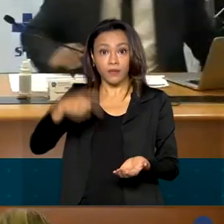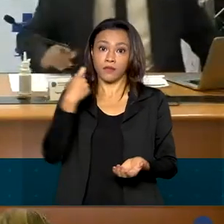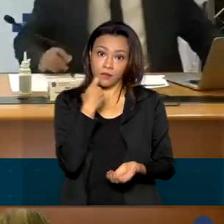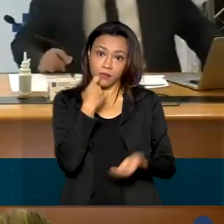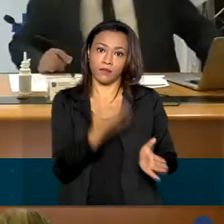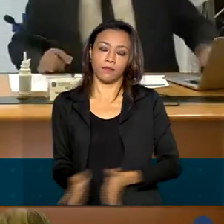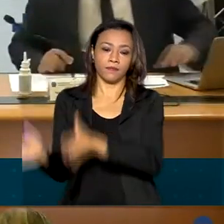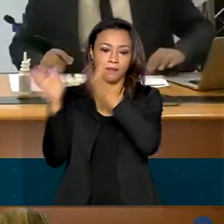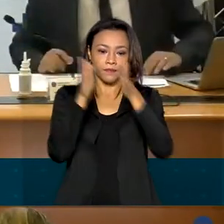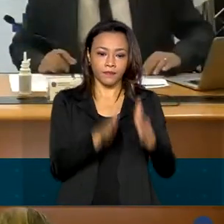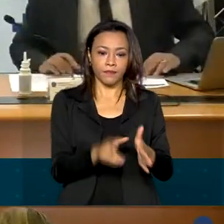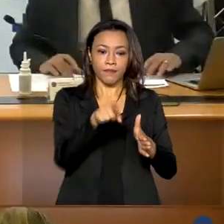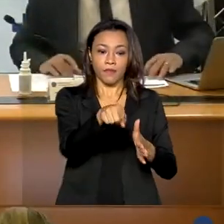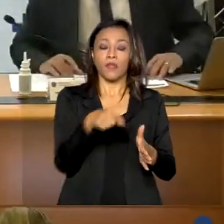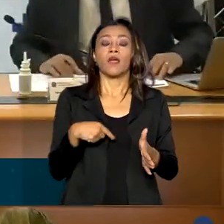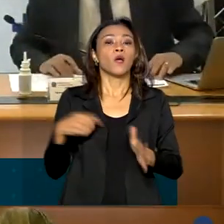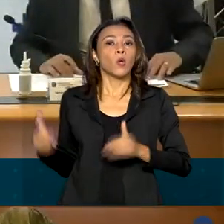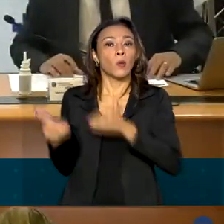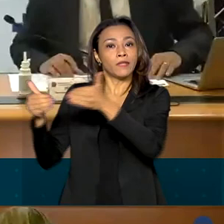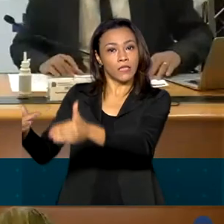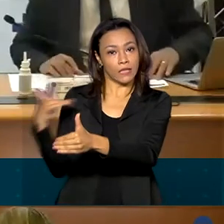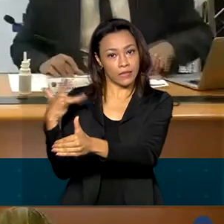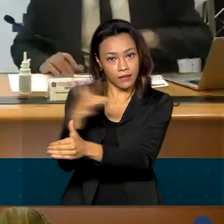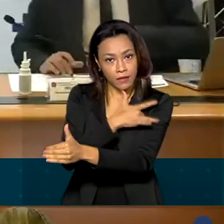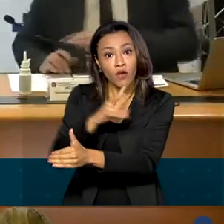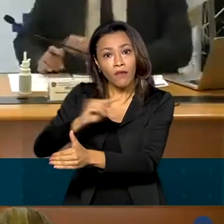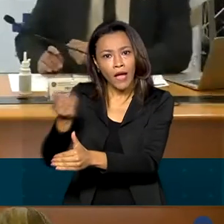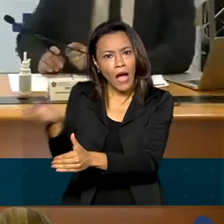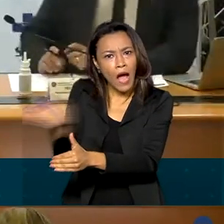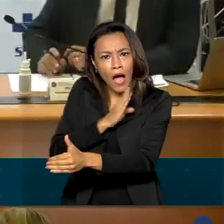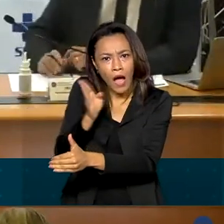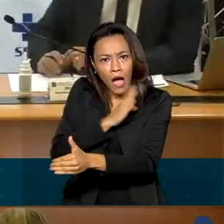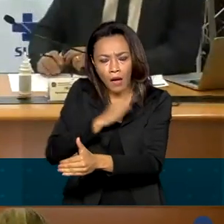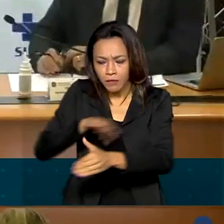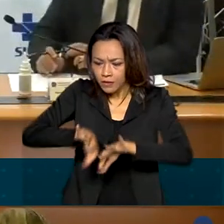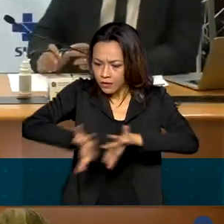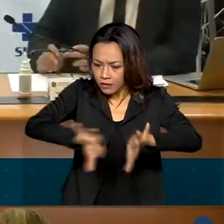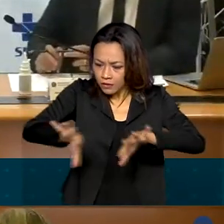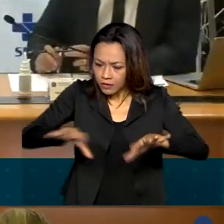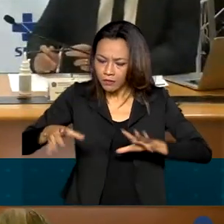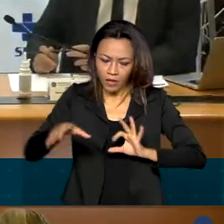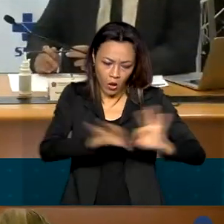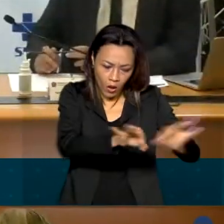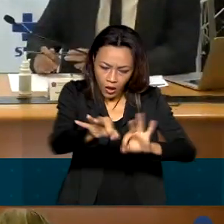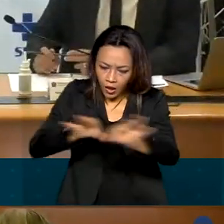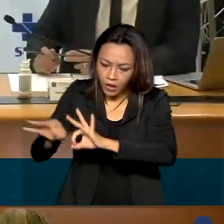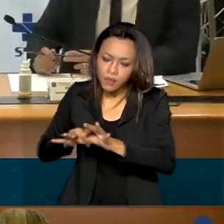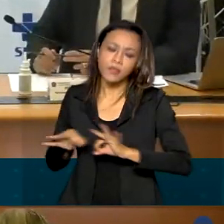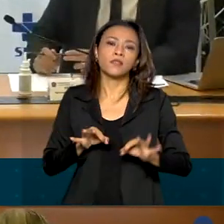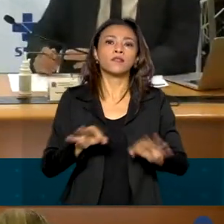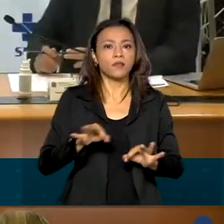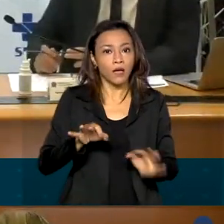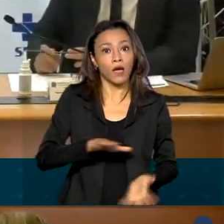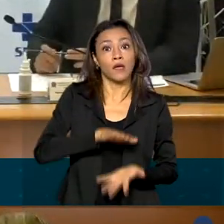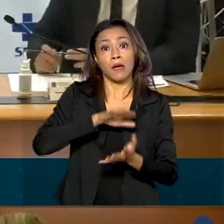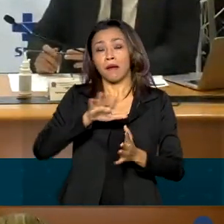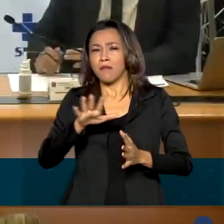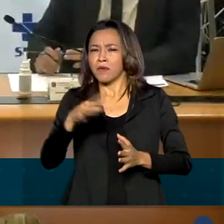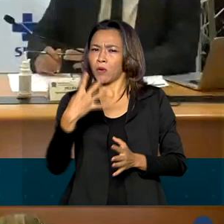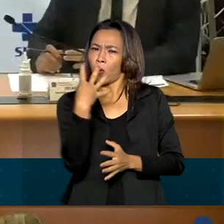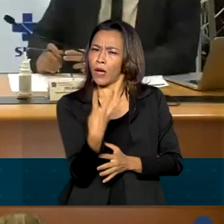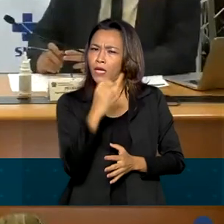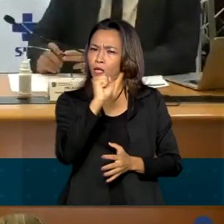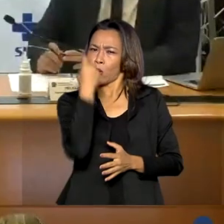Ministério vai distribuir isso o mais rápido possível e, com base em experiências interiores, a expectativa é que em menos de 48